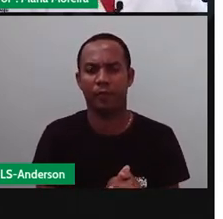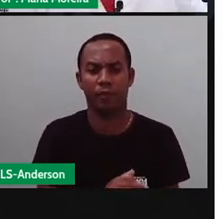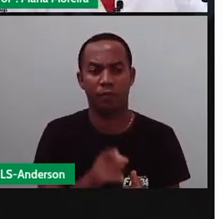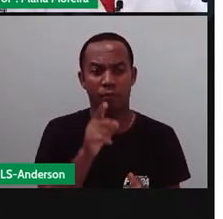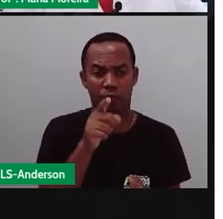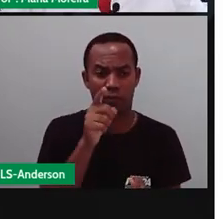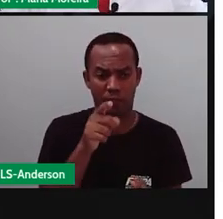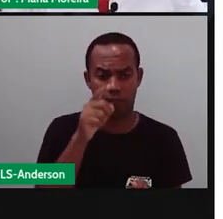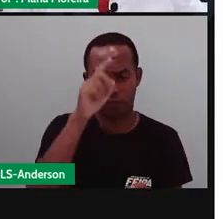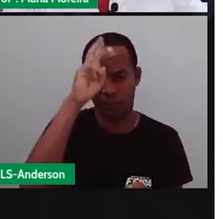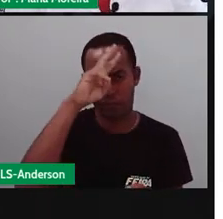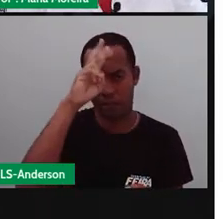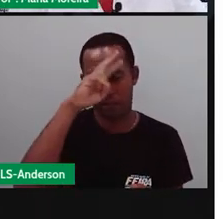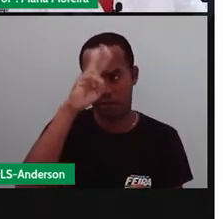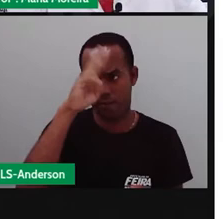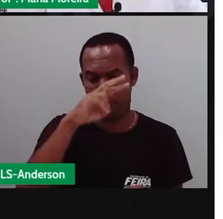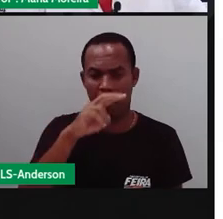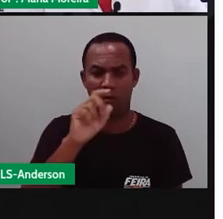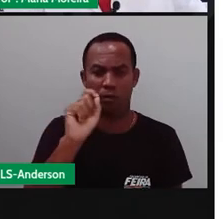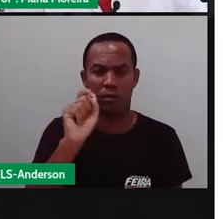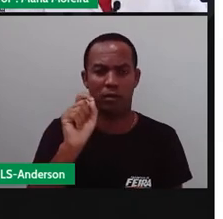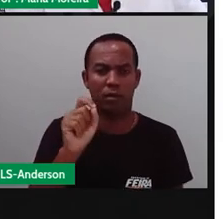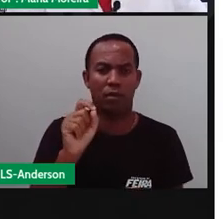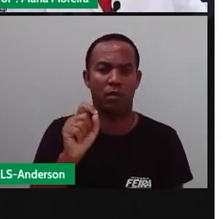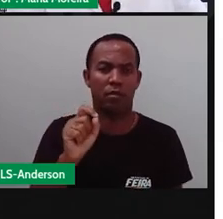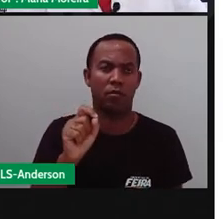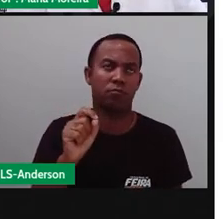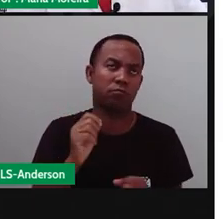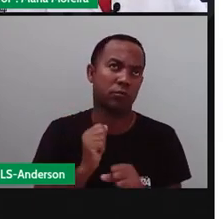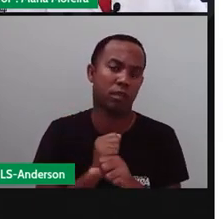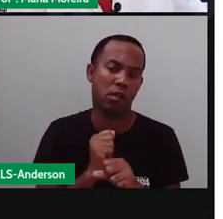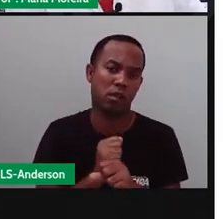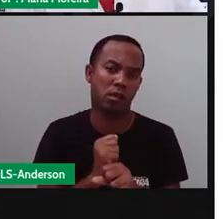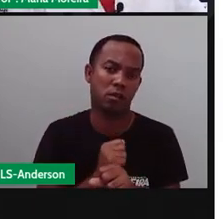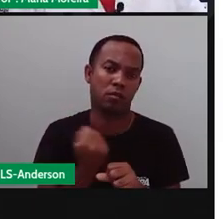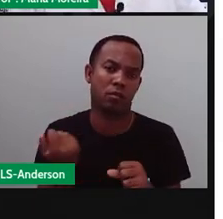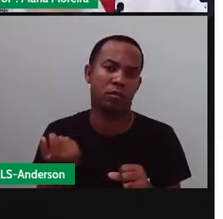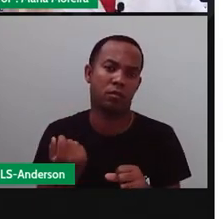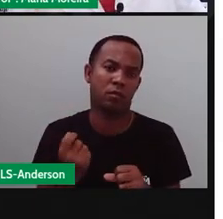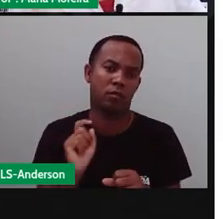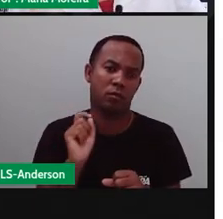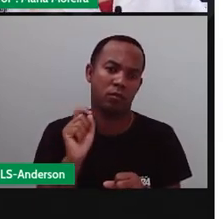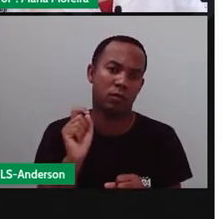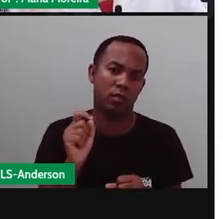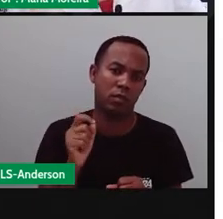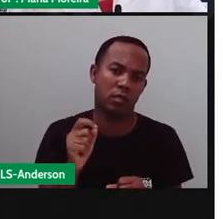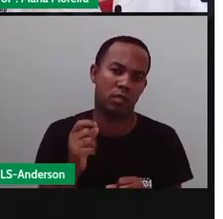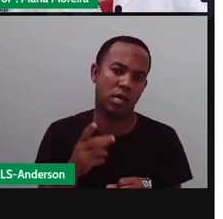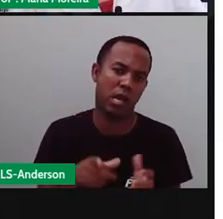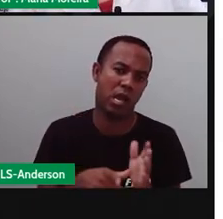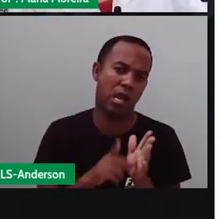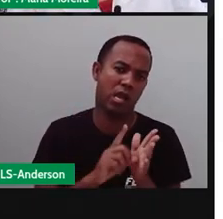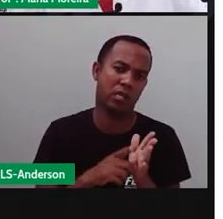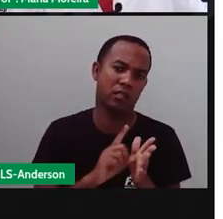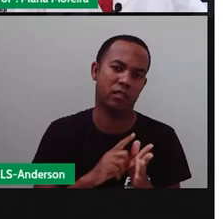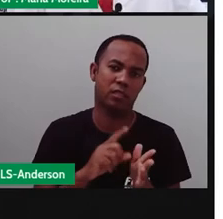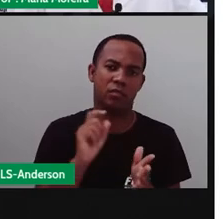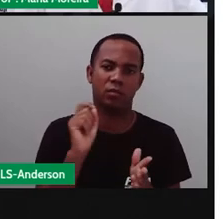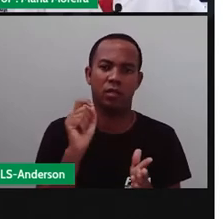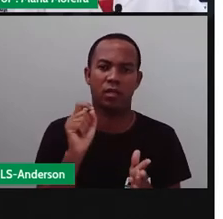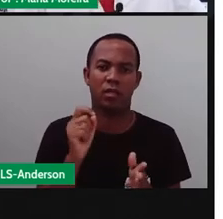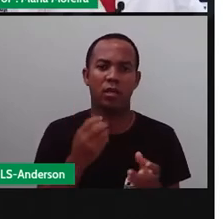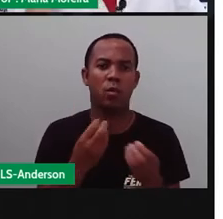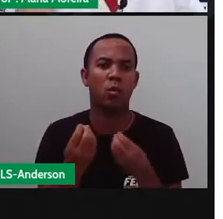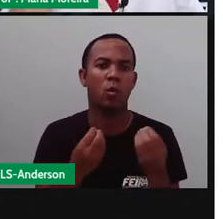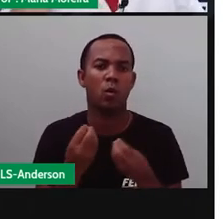Vocês lembram, né? Acredito que sim, que no período da... que a gente ainda estava em sala de aula, antes da pandemia, o que é que